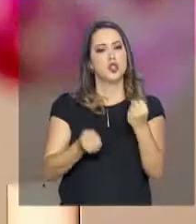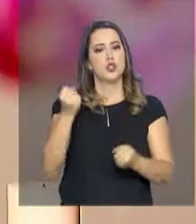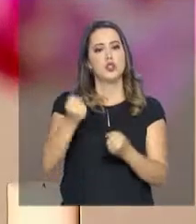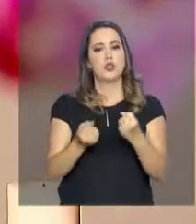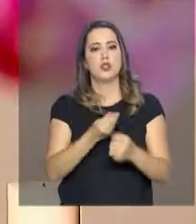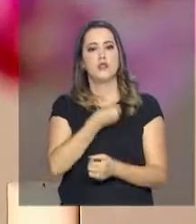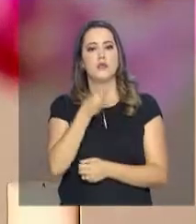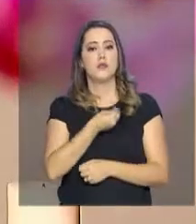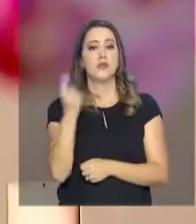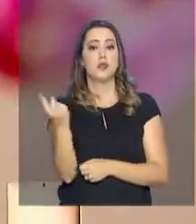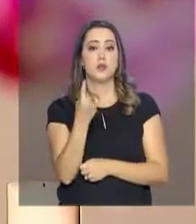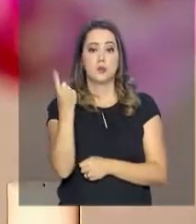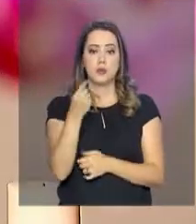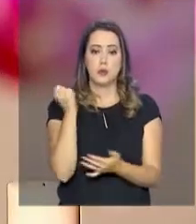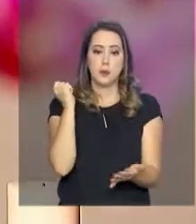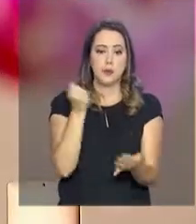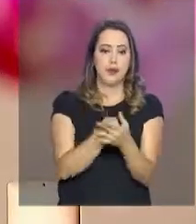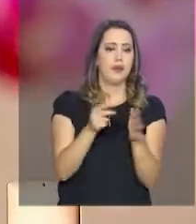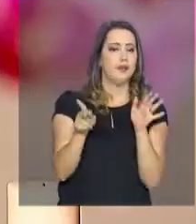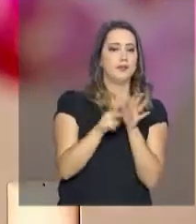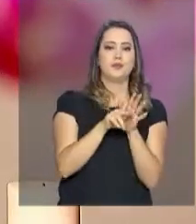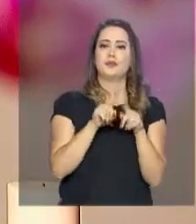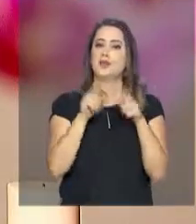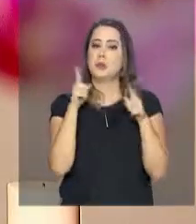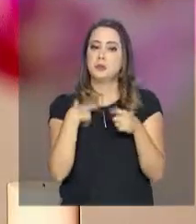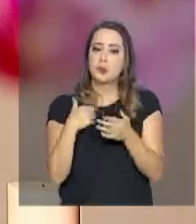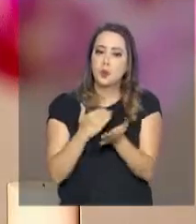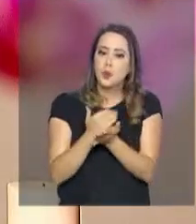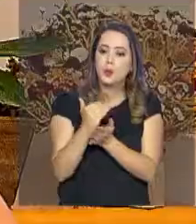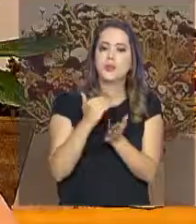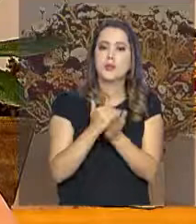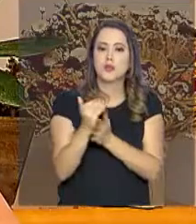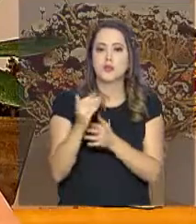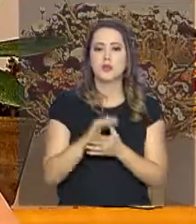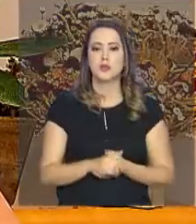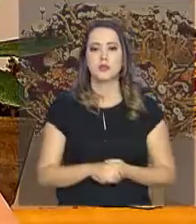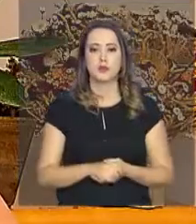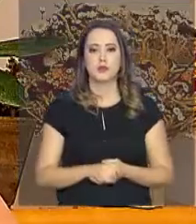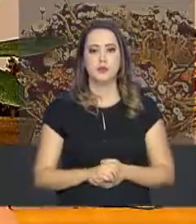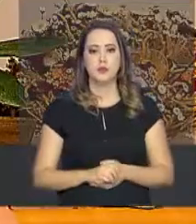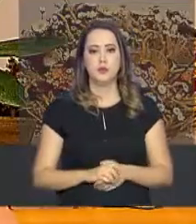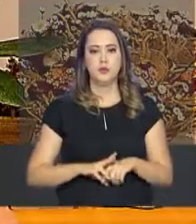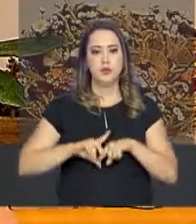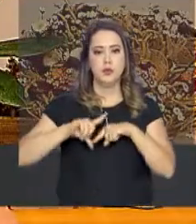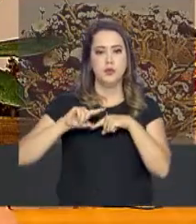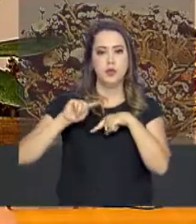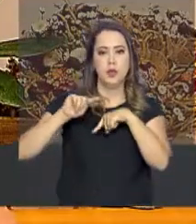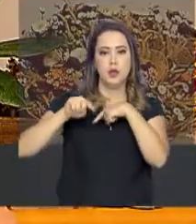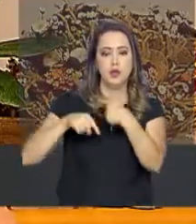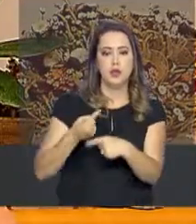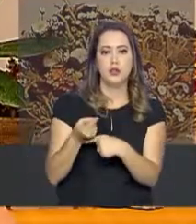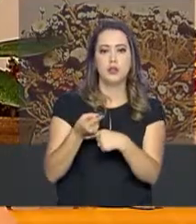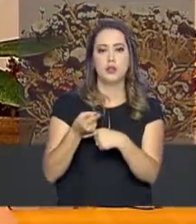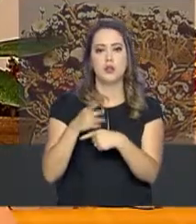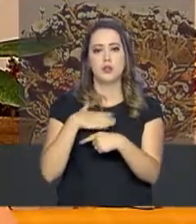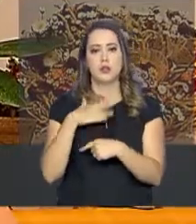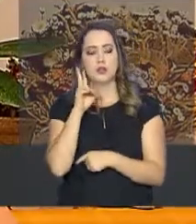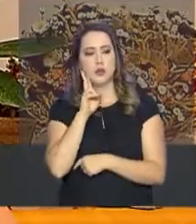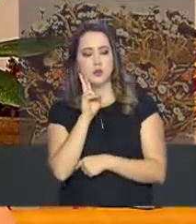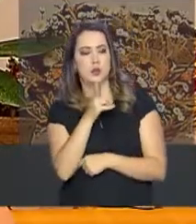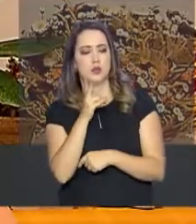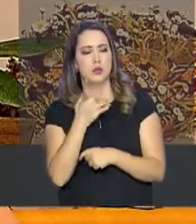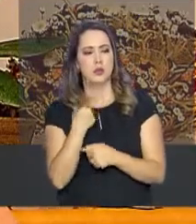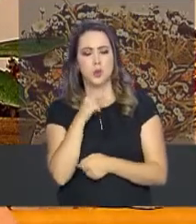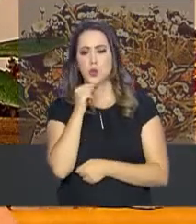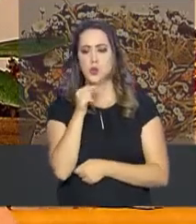Uma realidade que mudou depois que apareceram os primeiros sintomas. Bastante tempo depois desse alarme da mamãe, a gente ainda